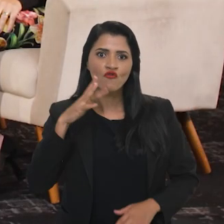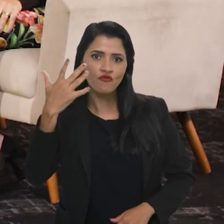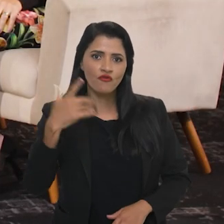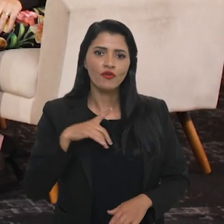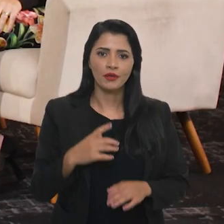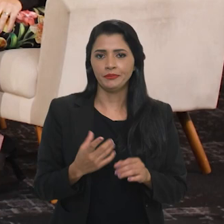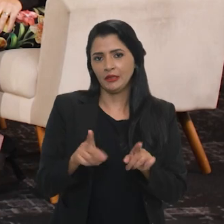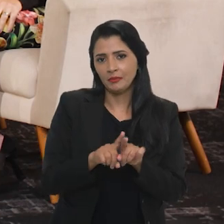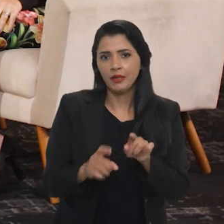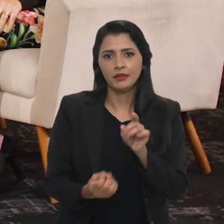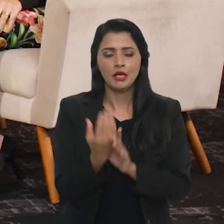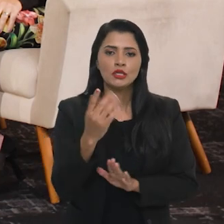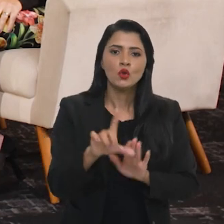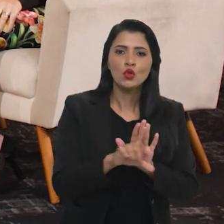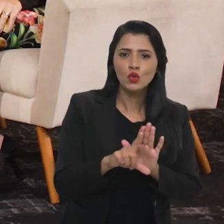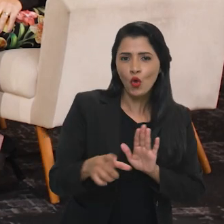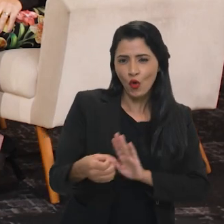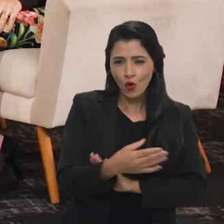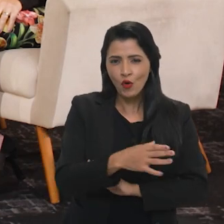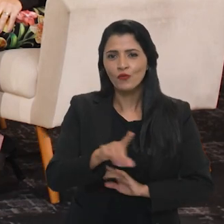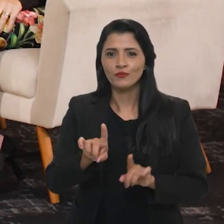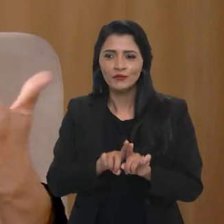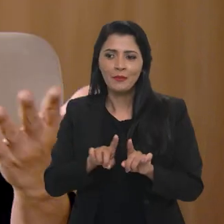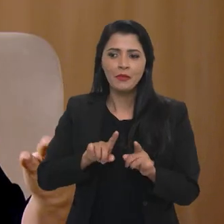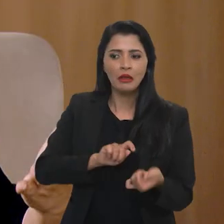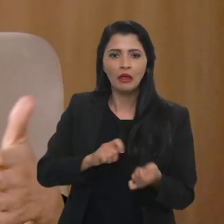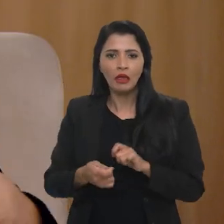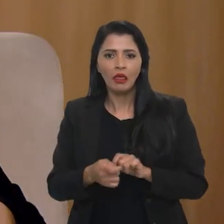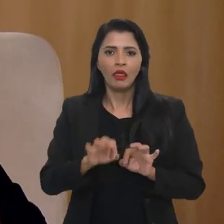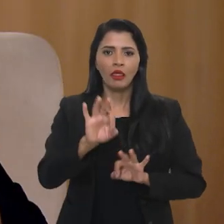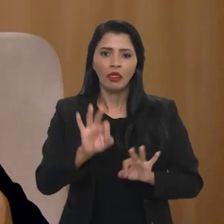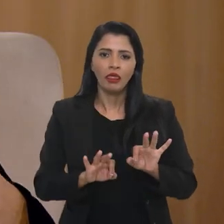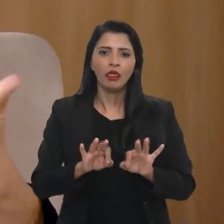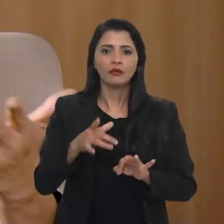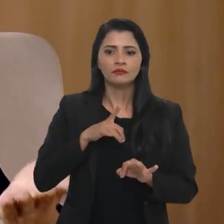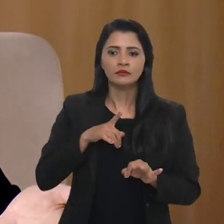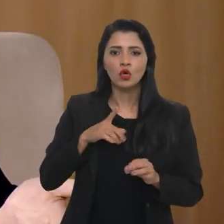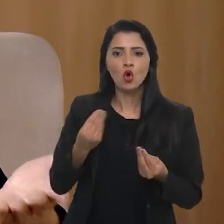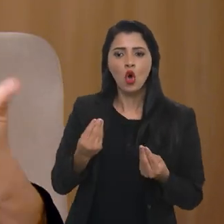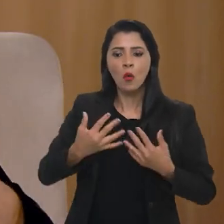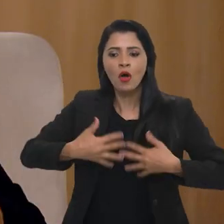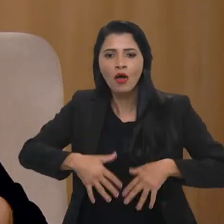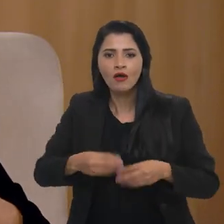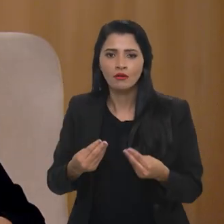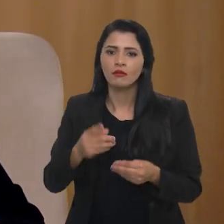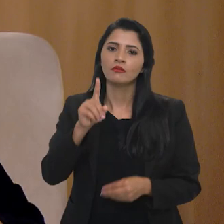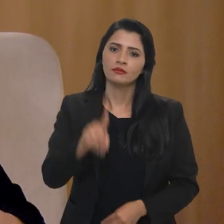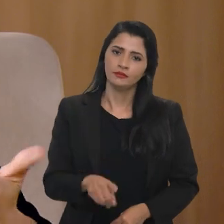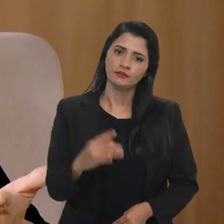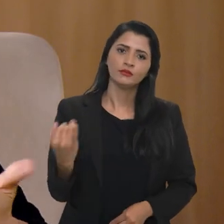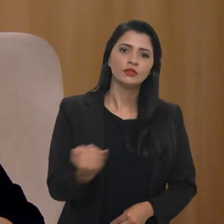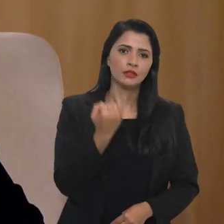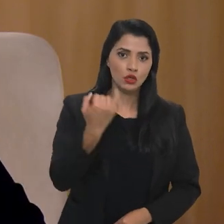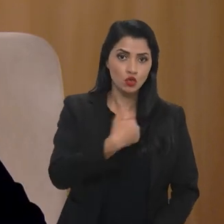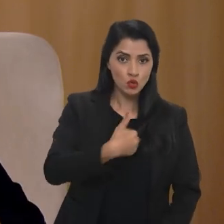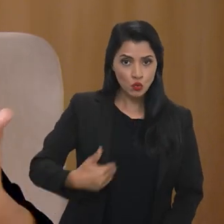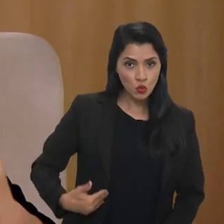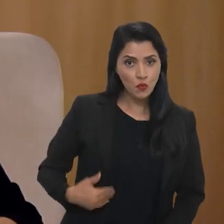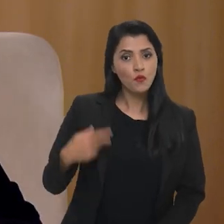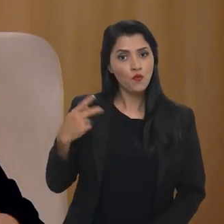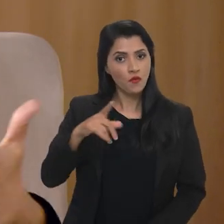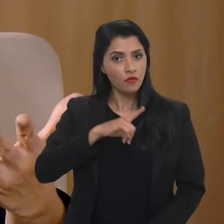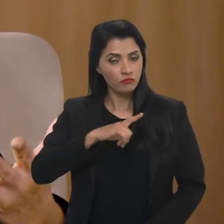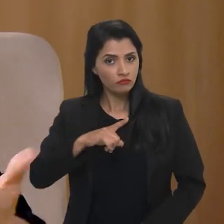em criação de novas legislações, novas regulações, como também adaptar suas estruturas, seu funcionamento. Então, é muito importante que todo